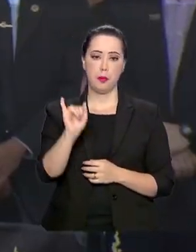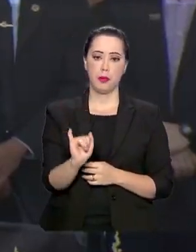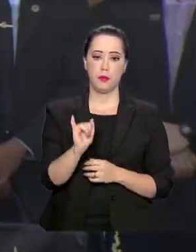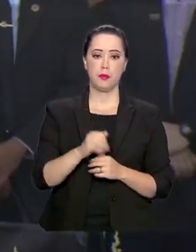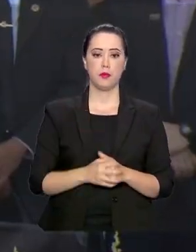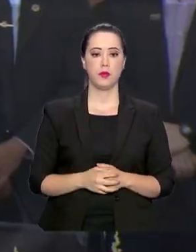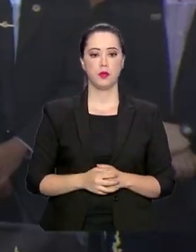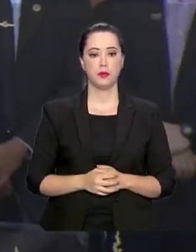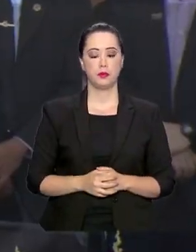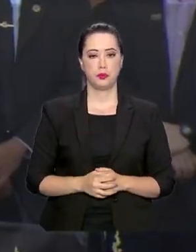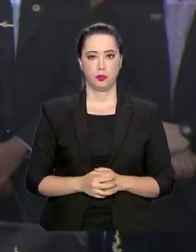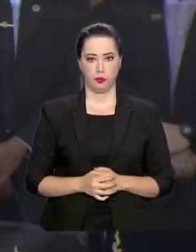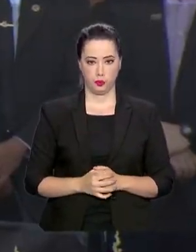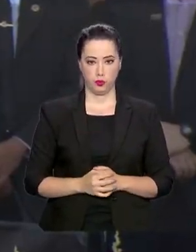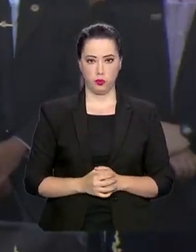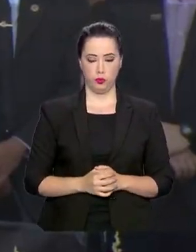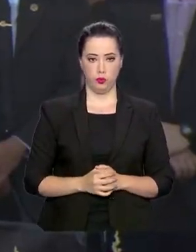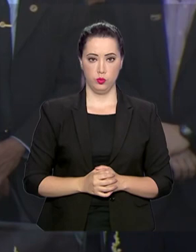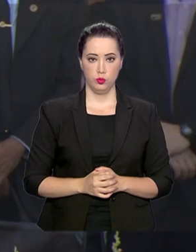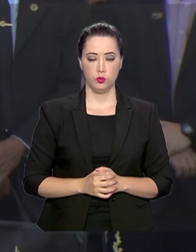Enquanto o vídeo estiver,